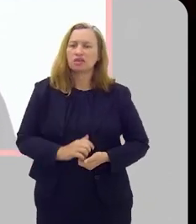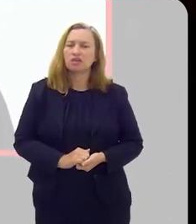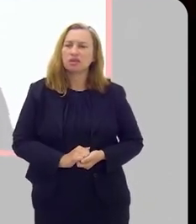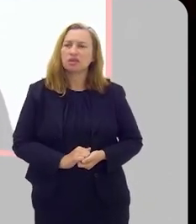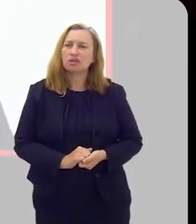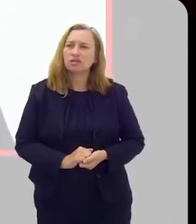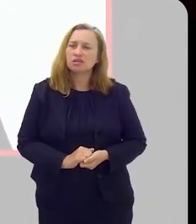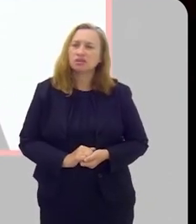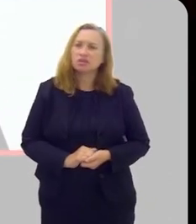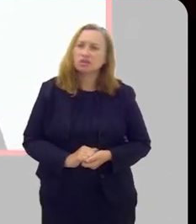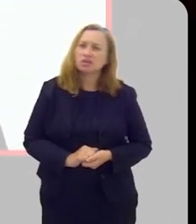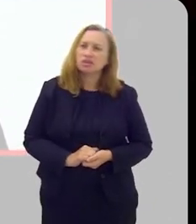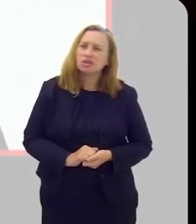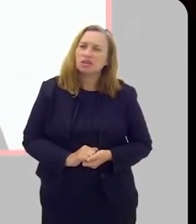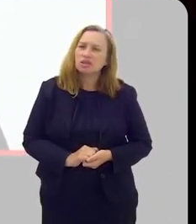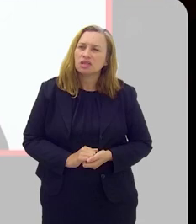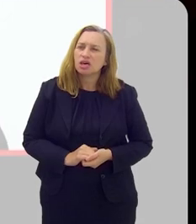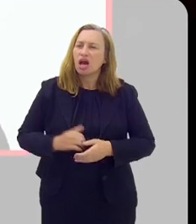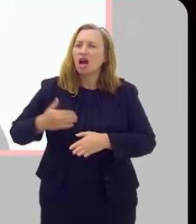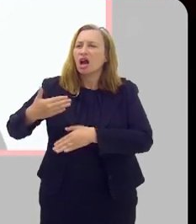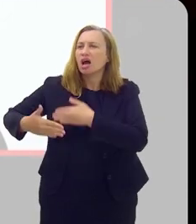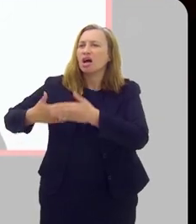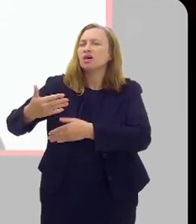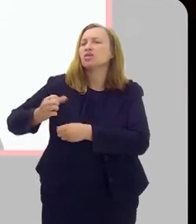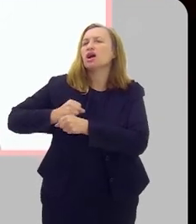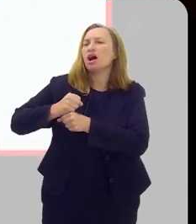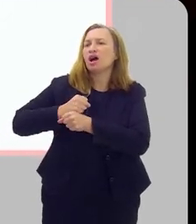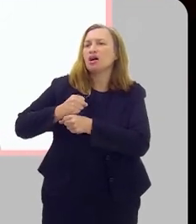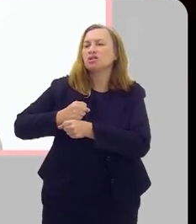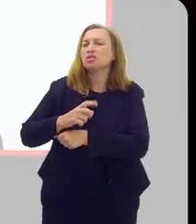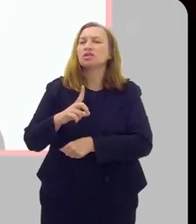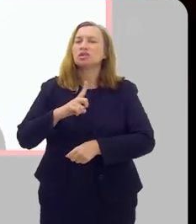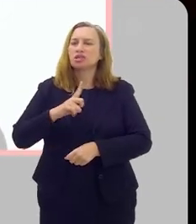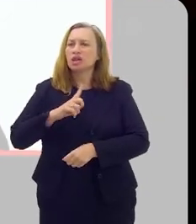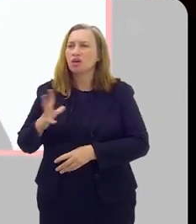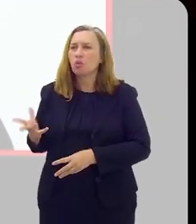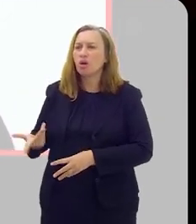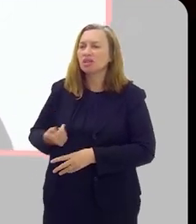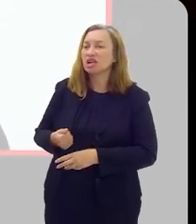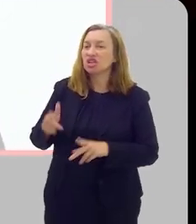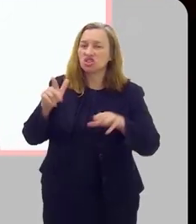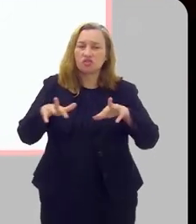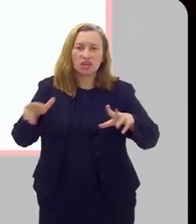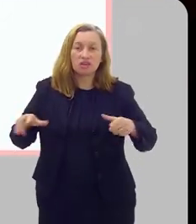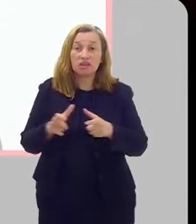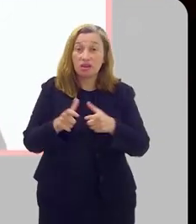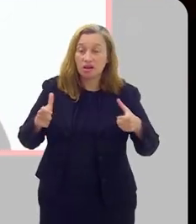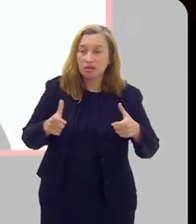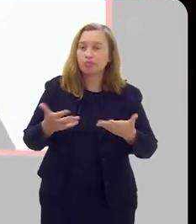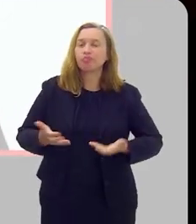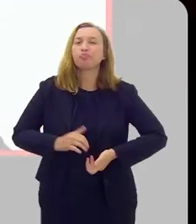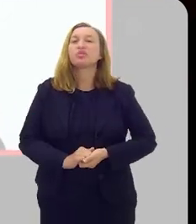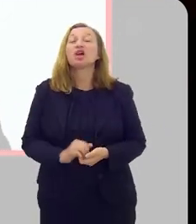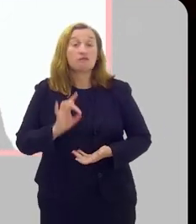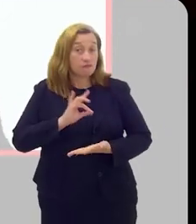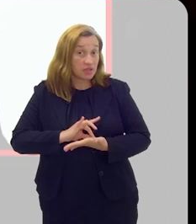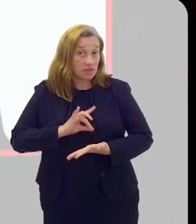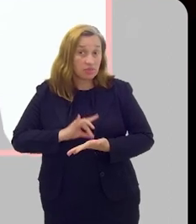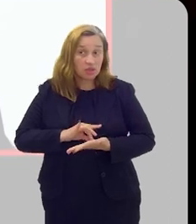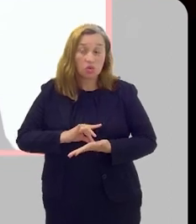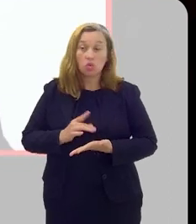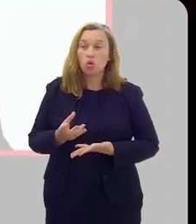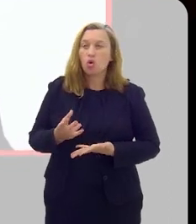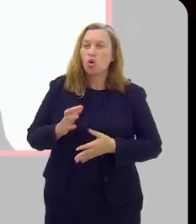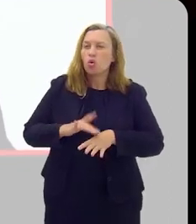é para fazer, sim. Os resultados que a gente acompanha ao longo de décadas é que tem muito benefício, a diferença é muito grande. E,